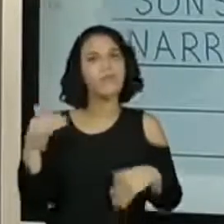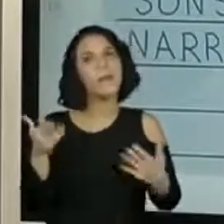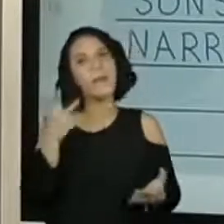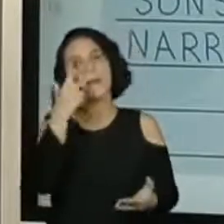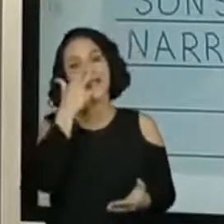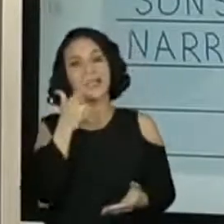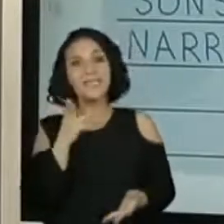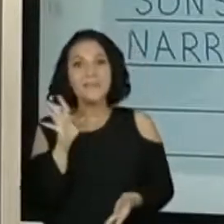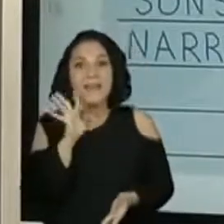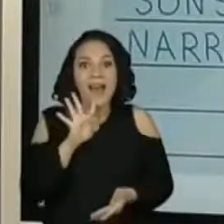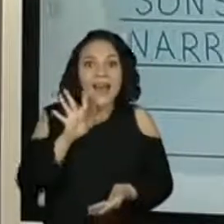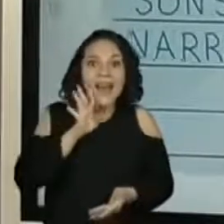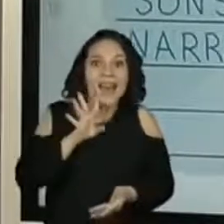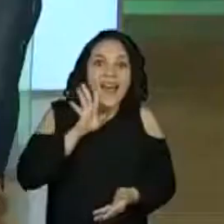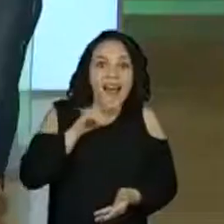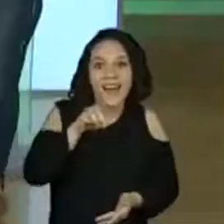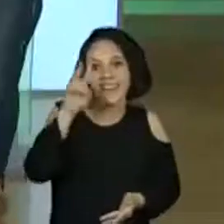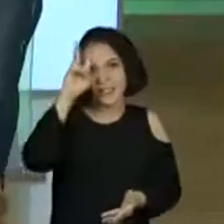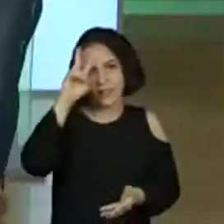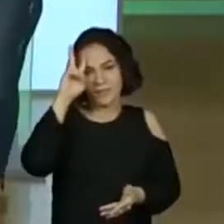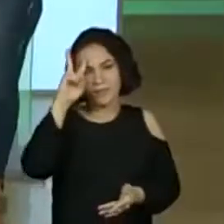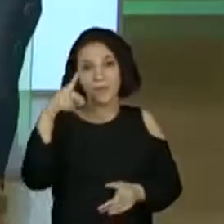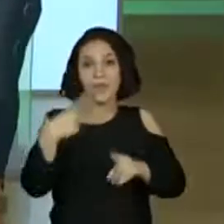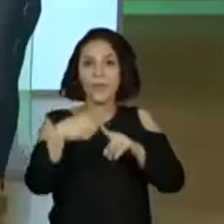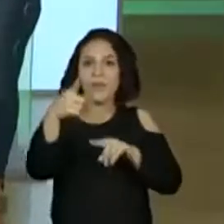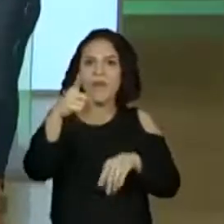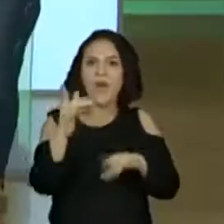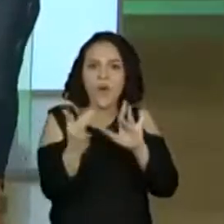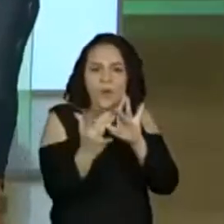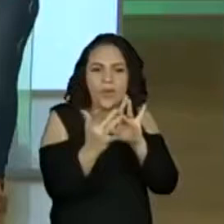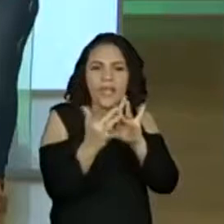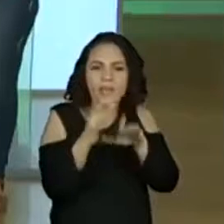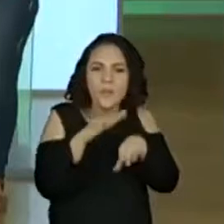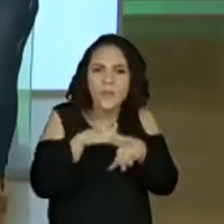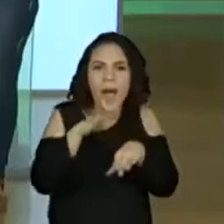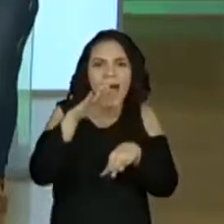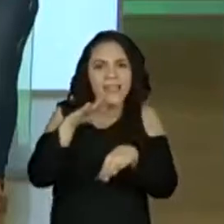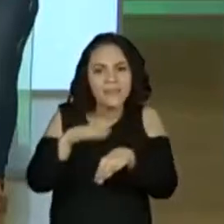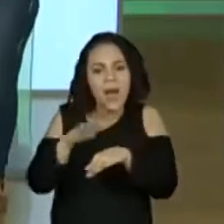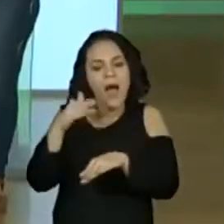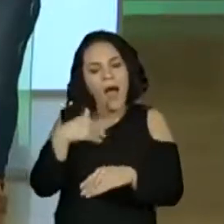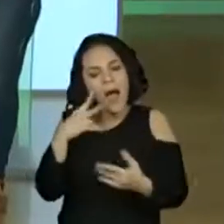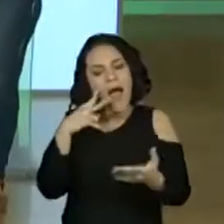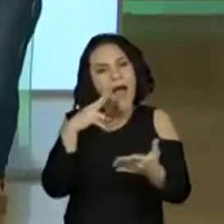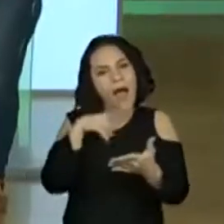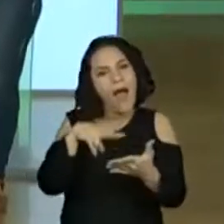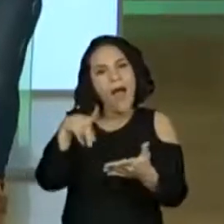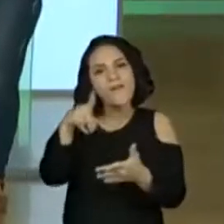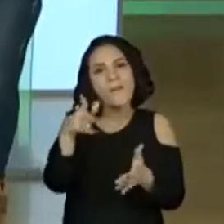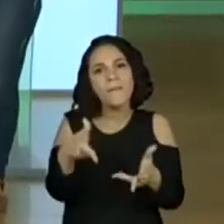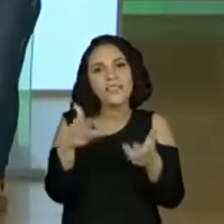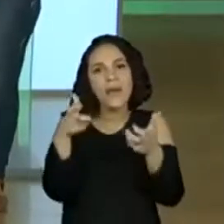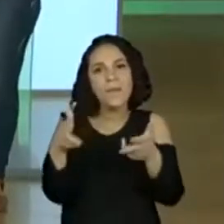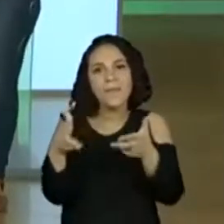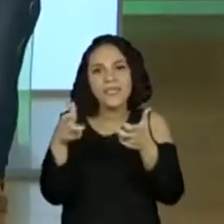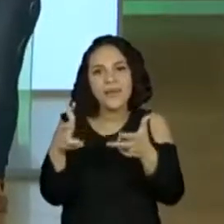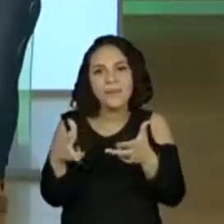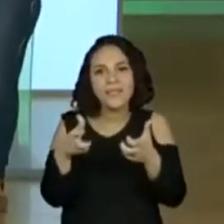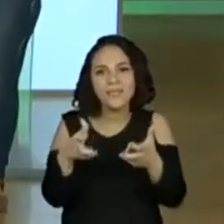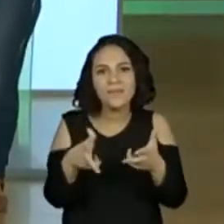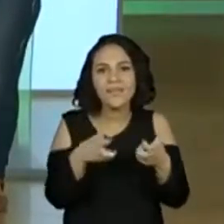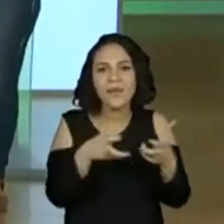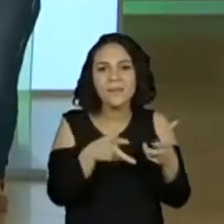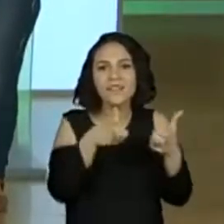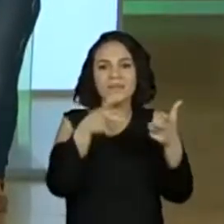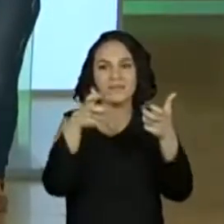e mais apaixonante a gente vê. E quanto mais você vai tendo contato com a história em quadrinho, você vai observando a característica de cada um,